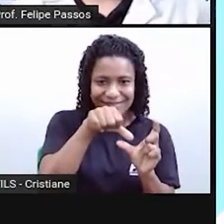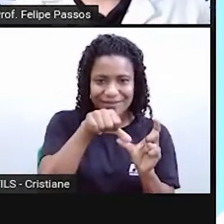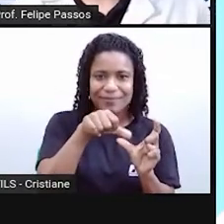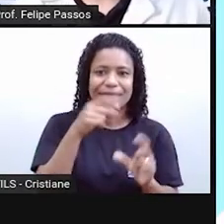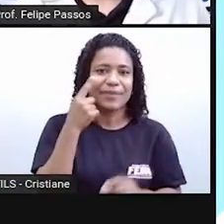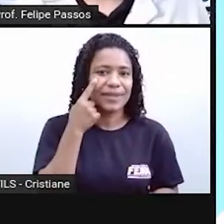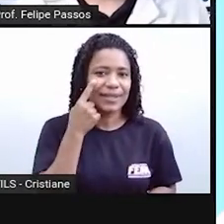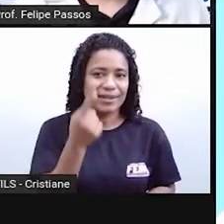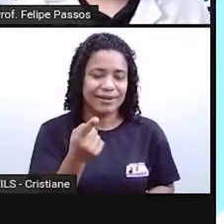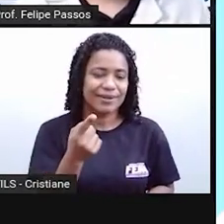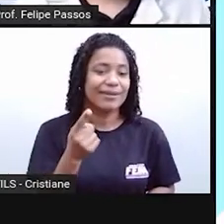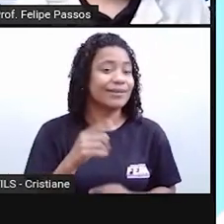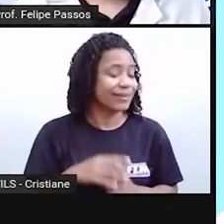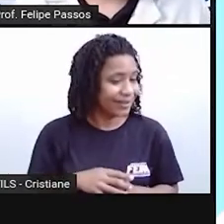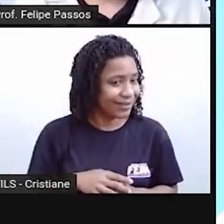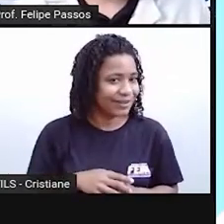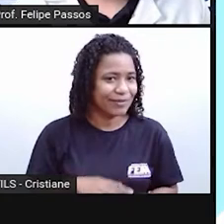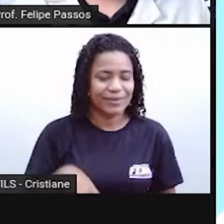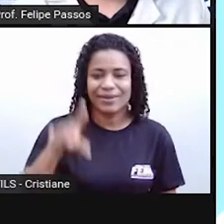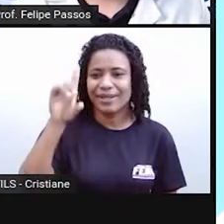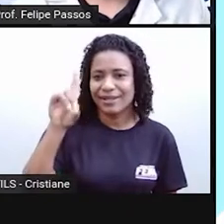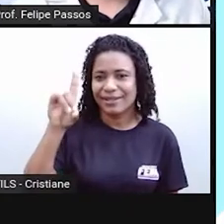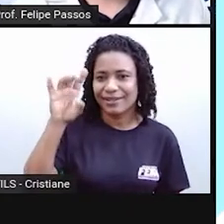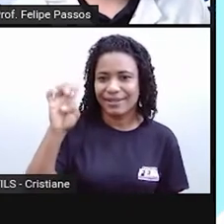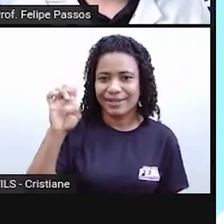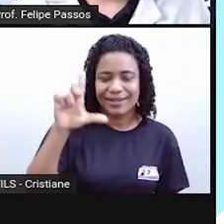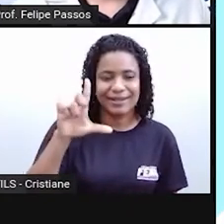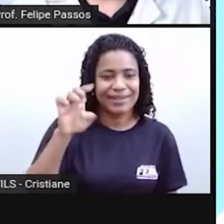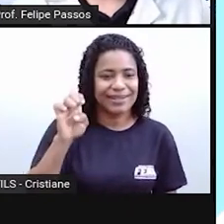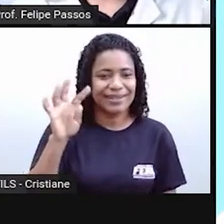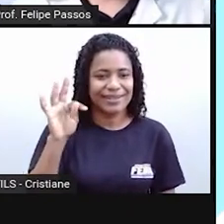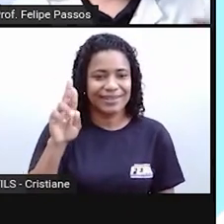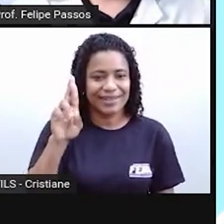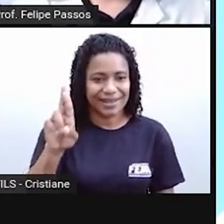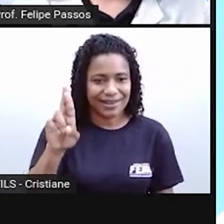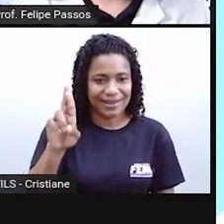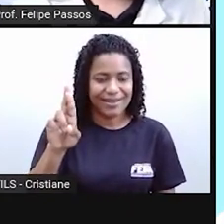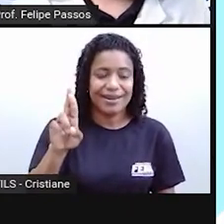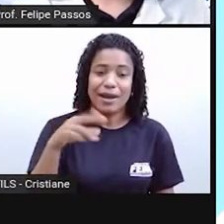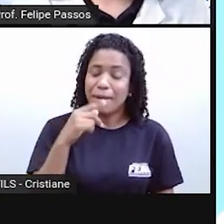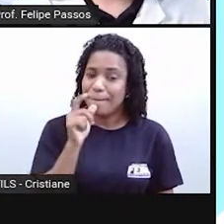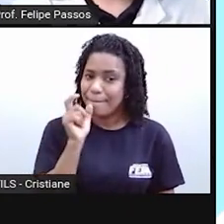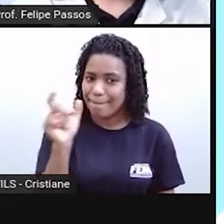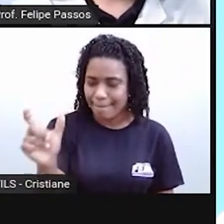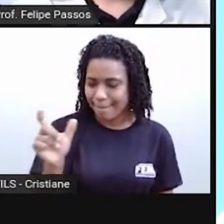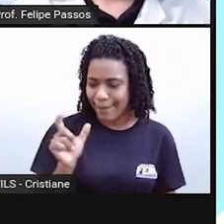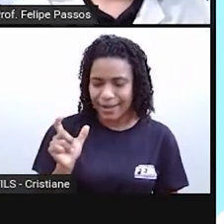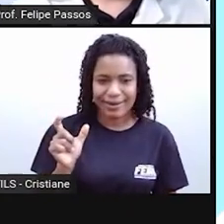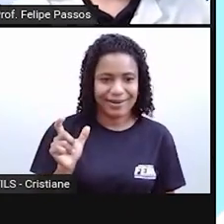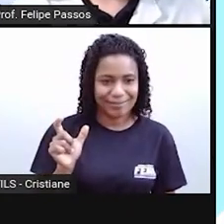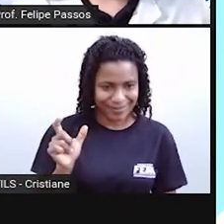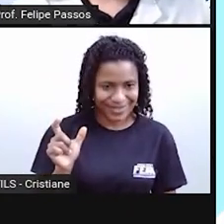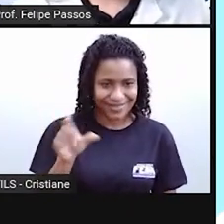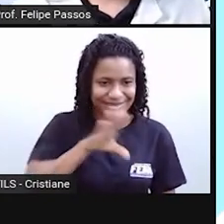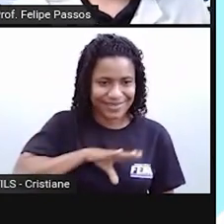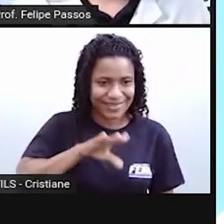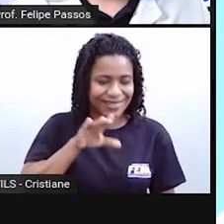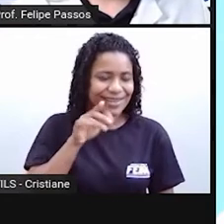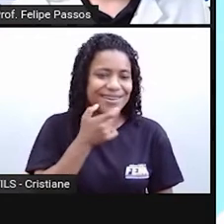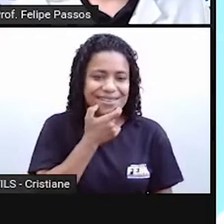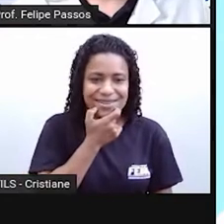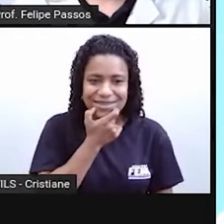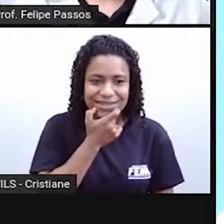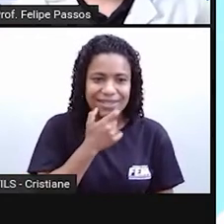esse verbo nem existe. Essa palavra não existe no inglês. Então, gente, lá no inglês é delete, que é no sentido de